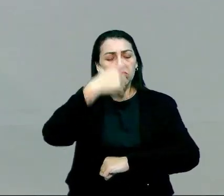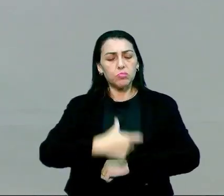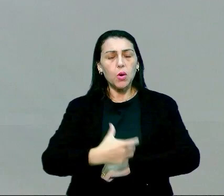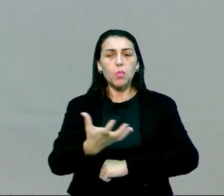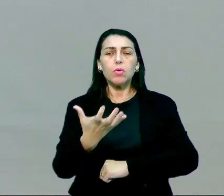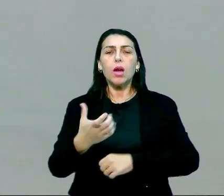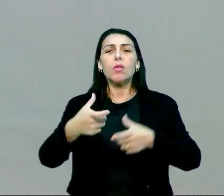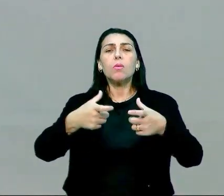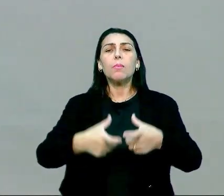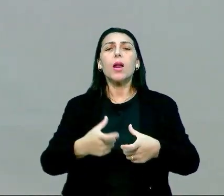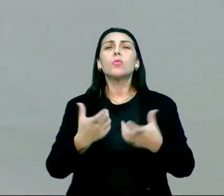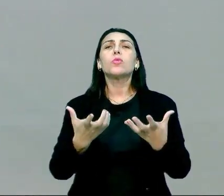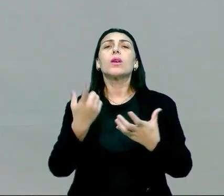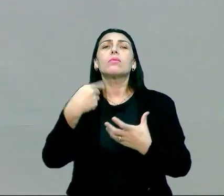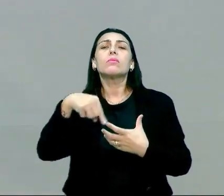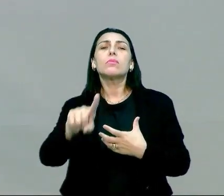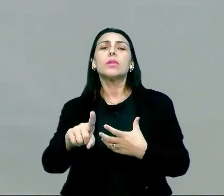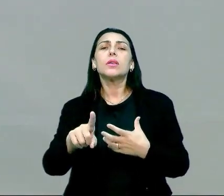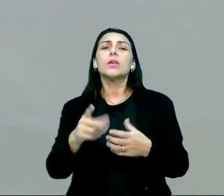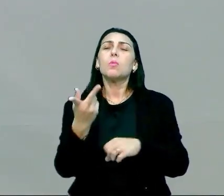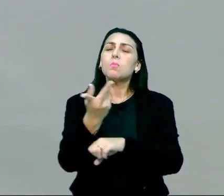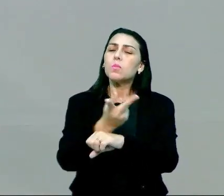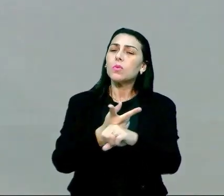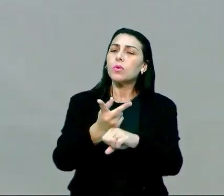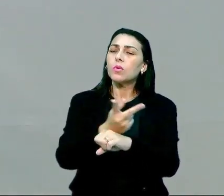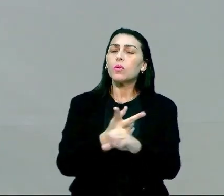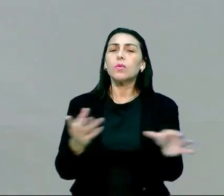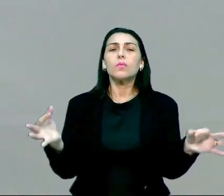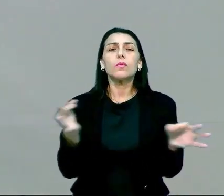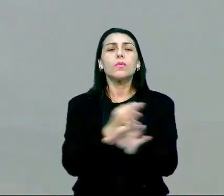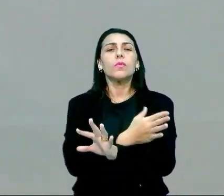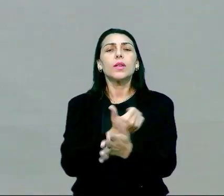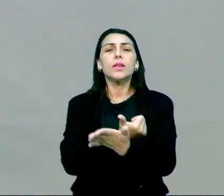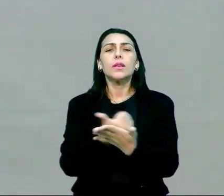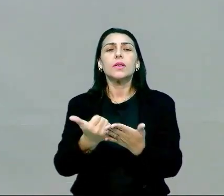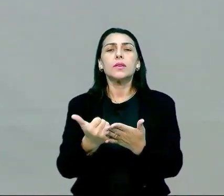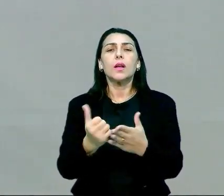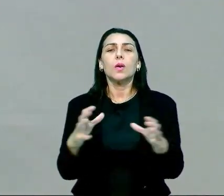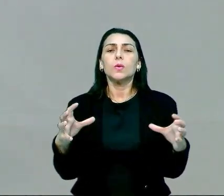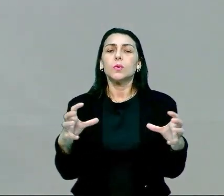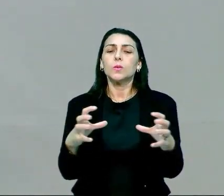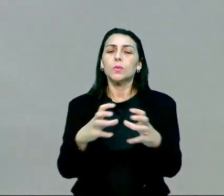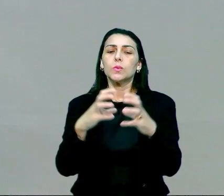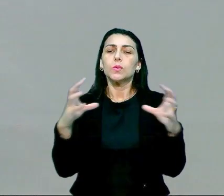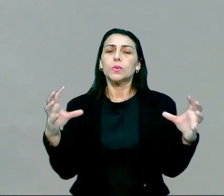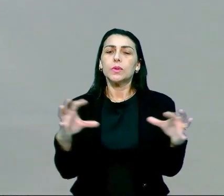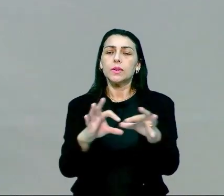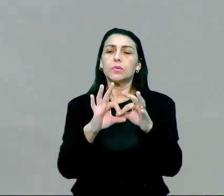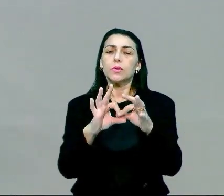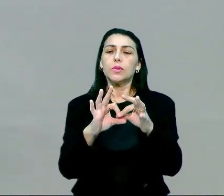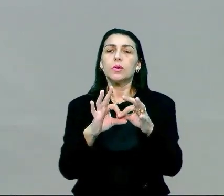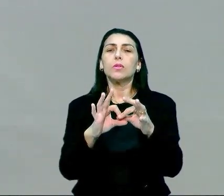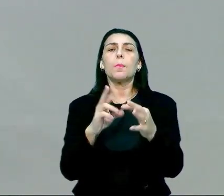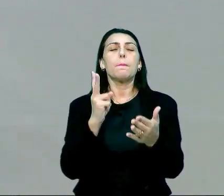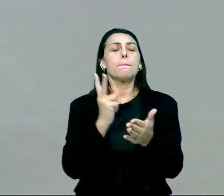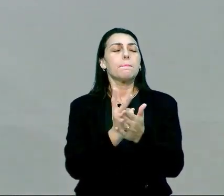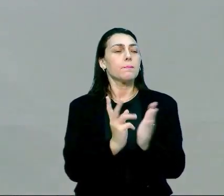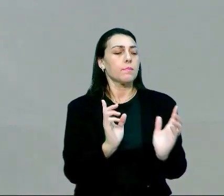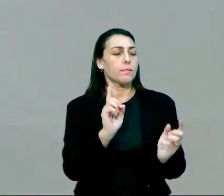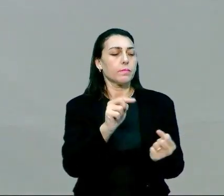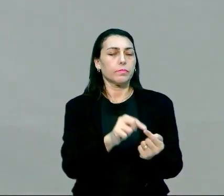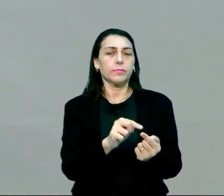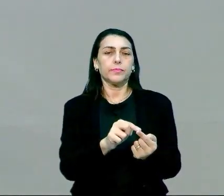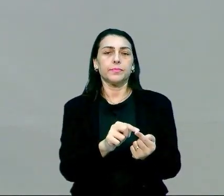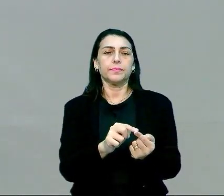quero, onde eu estou, para onde eu quero ir e eu busco realizar ações que convergem em relação a isso, vai para o mesmo direcionamento,